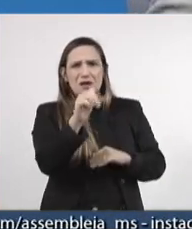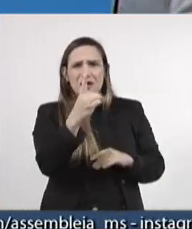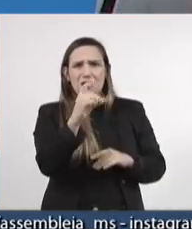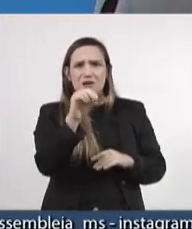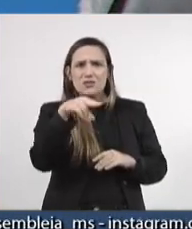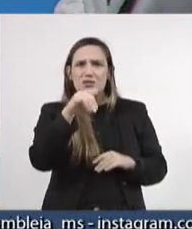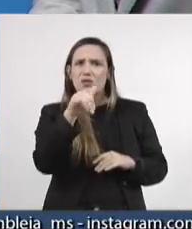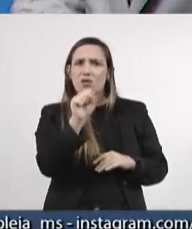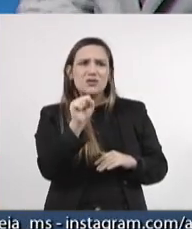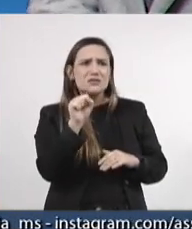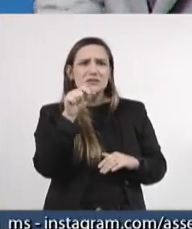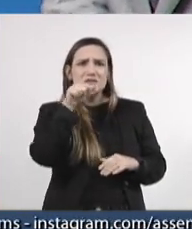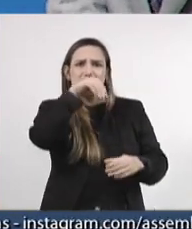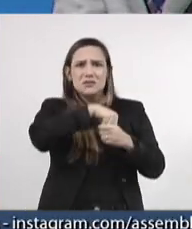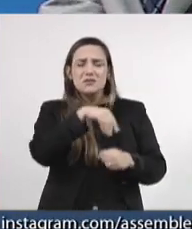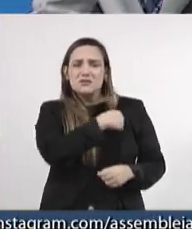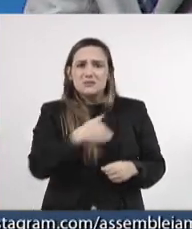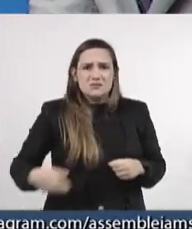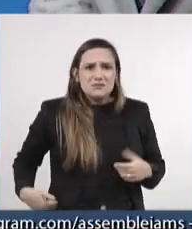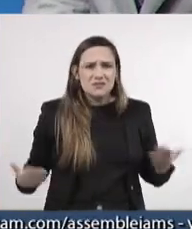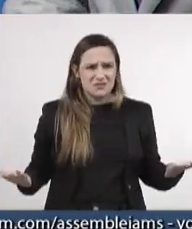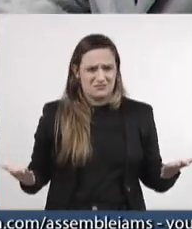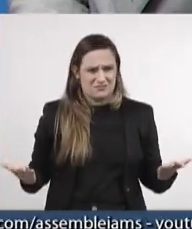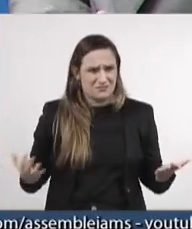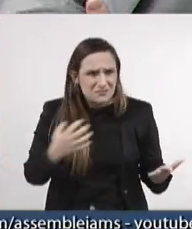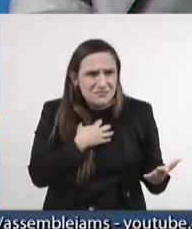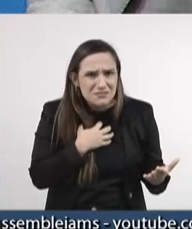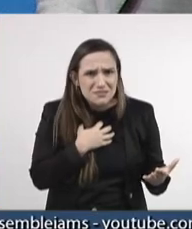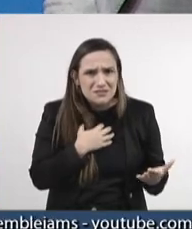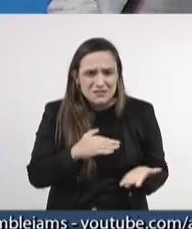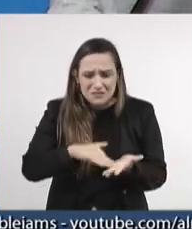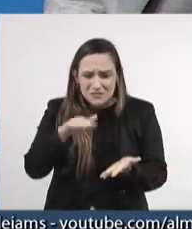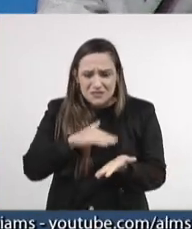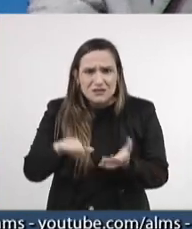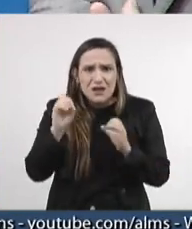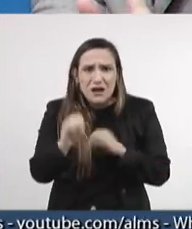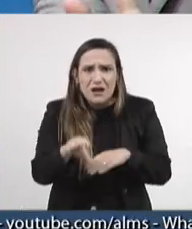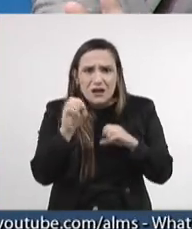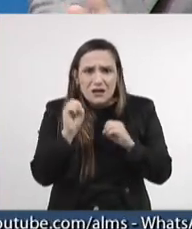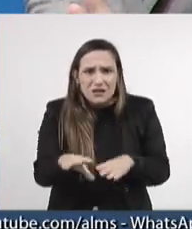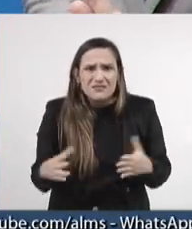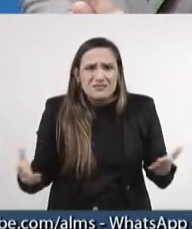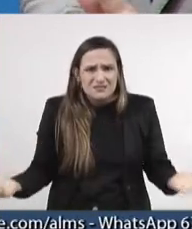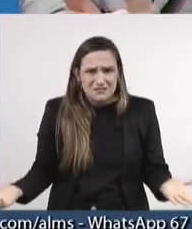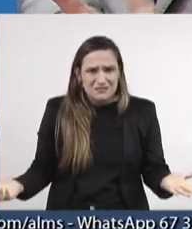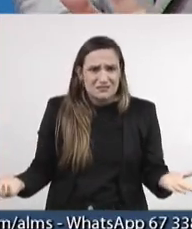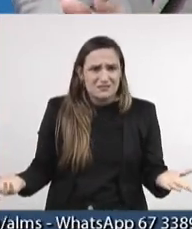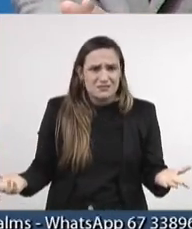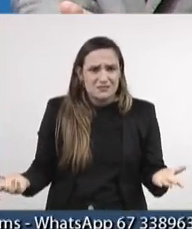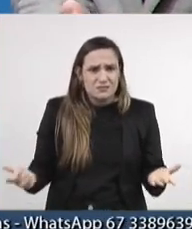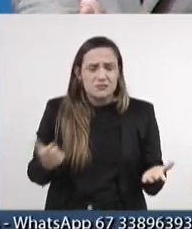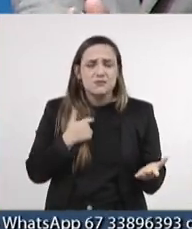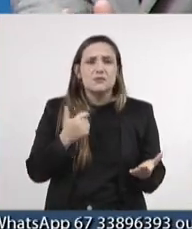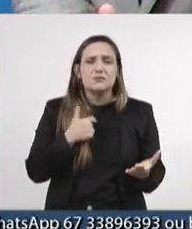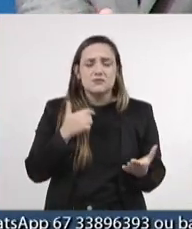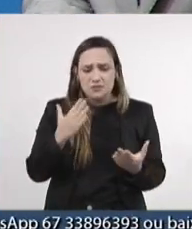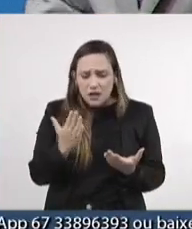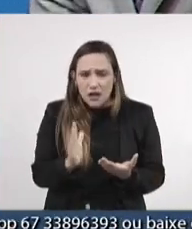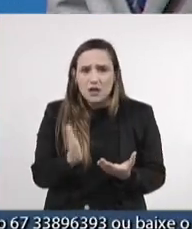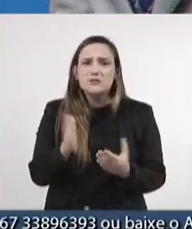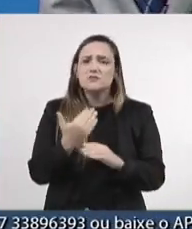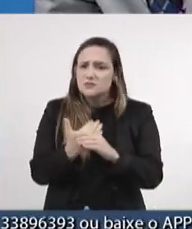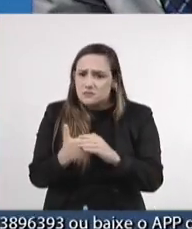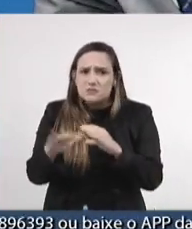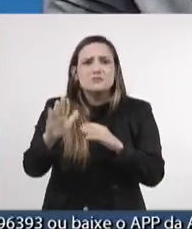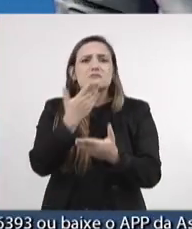e, para piorar, deputado João Henrique, na Secretaria de Educação? Inclusive, nós estamos encaminhando o requerimento para essa casa aqui,